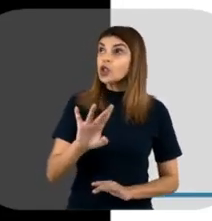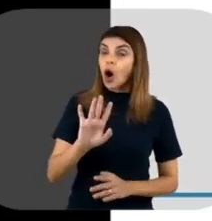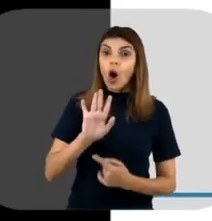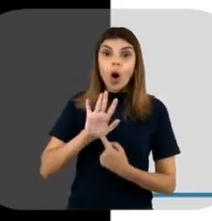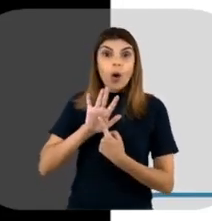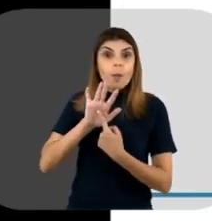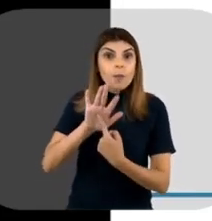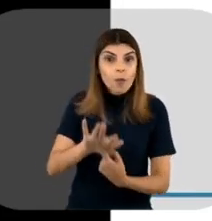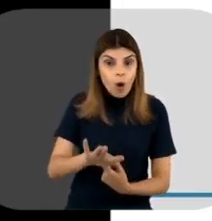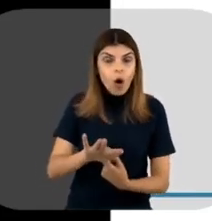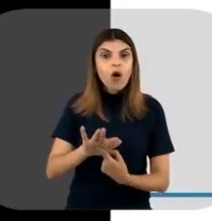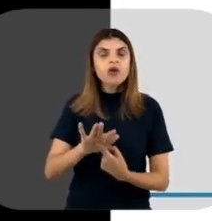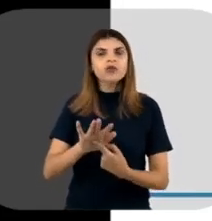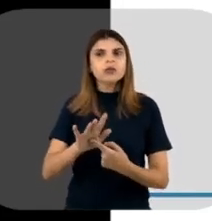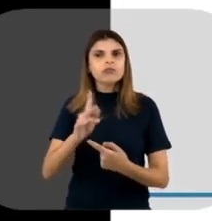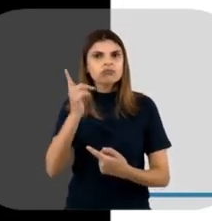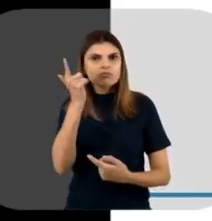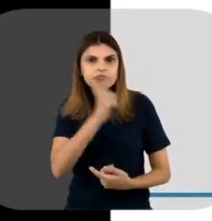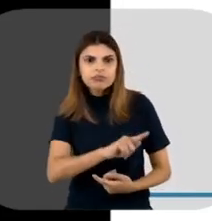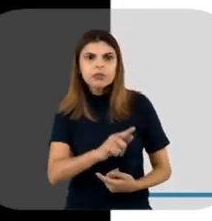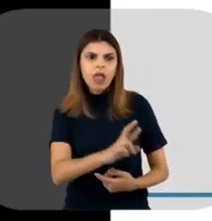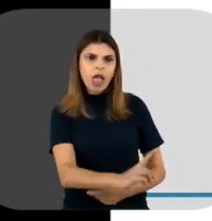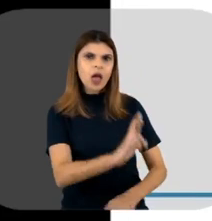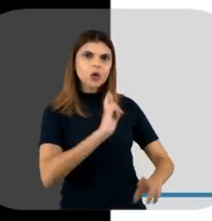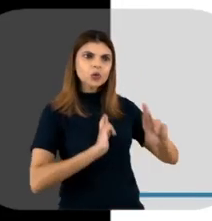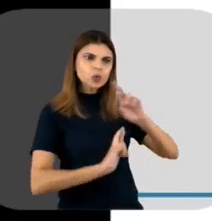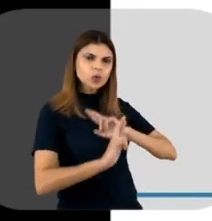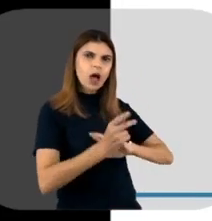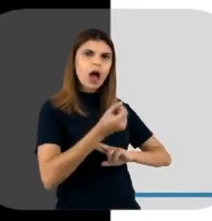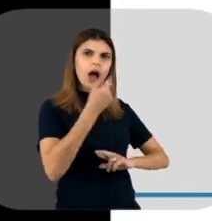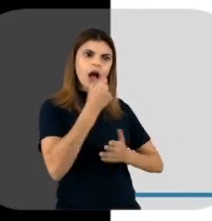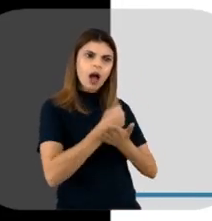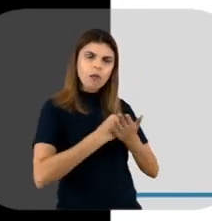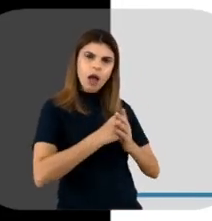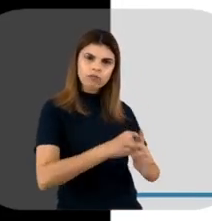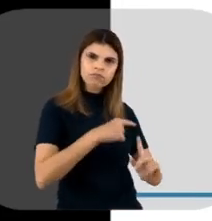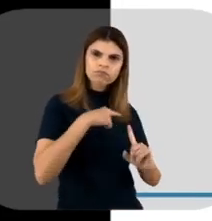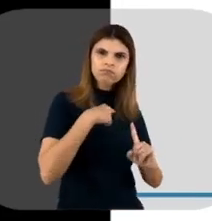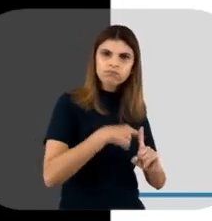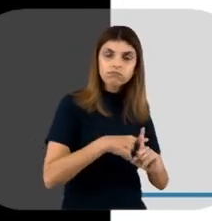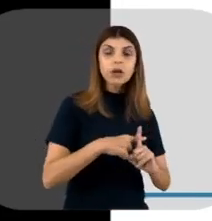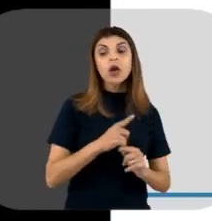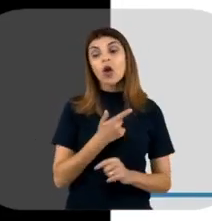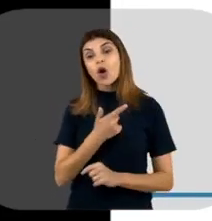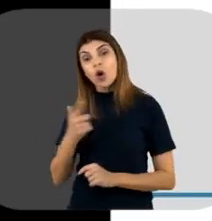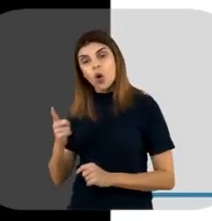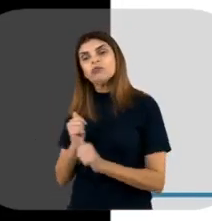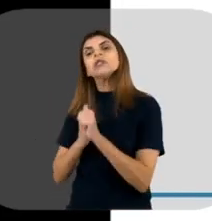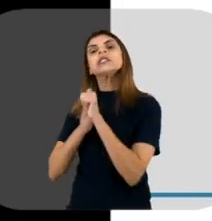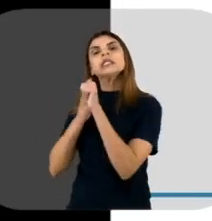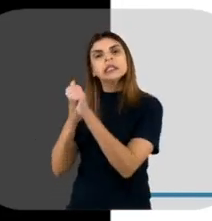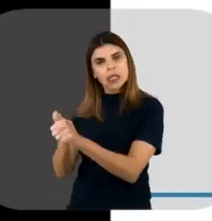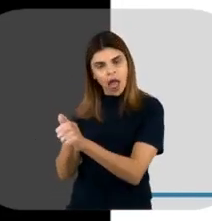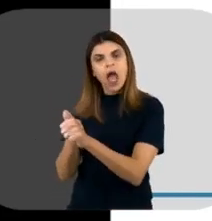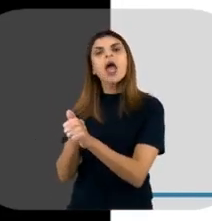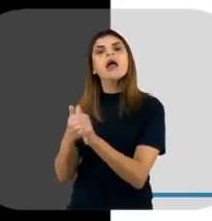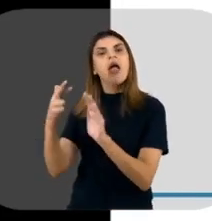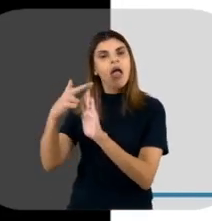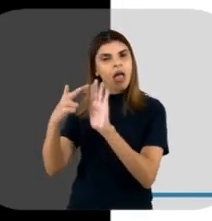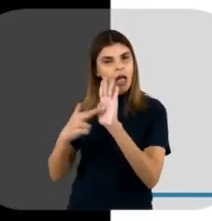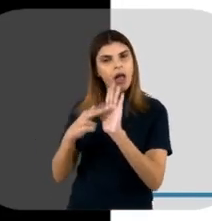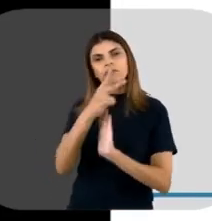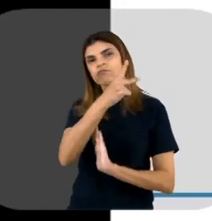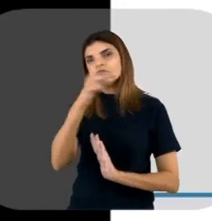que seja demonstrada a eficácia clínica, talvez num segundo momento. E o similar que segue as normas regulamentares da